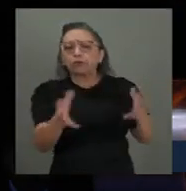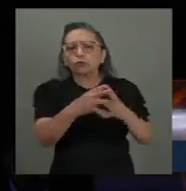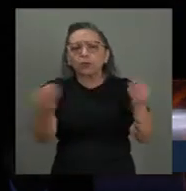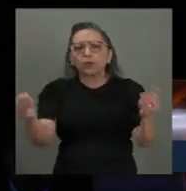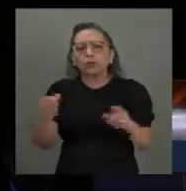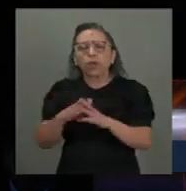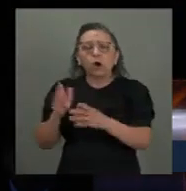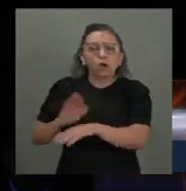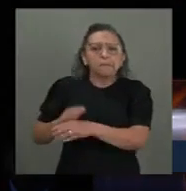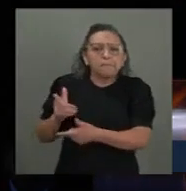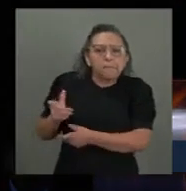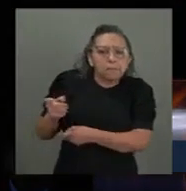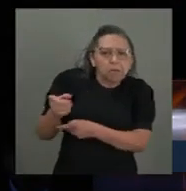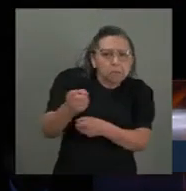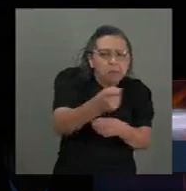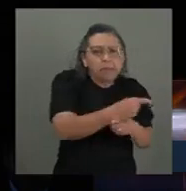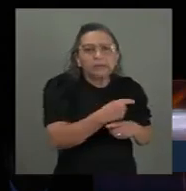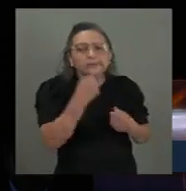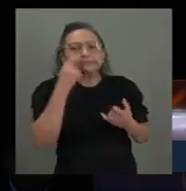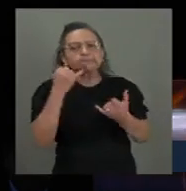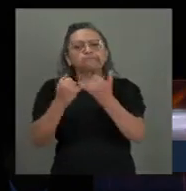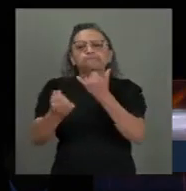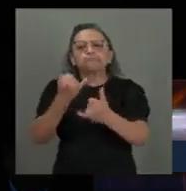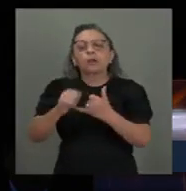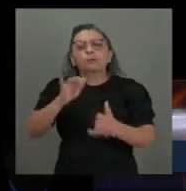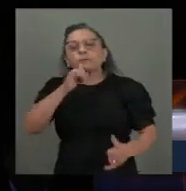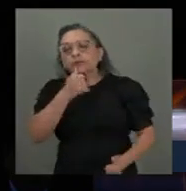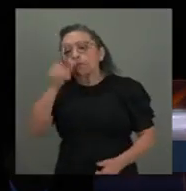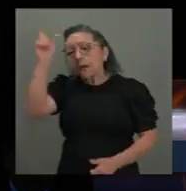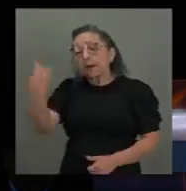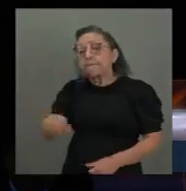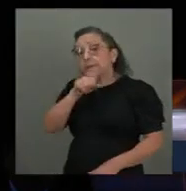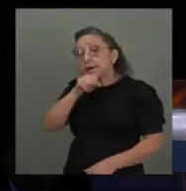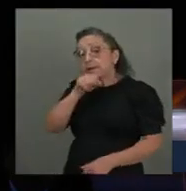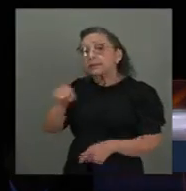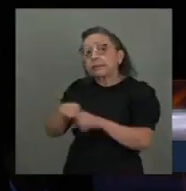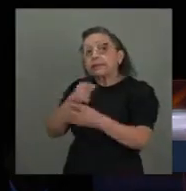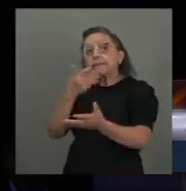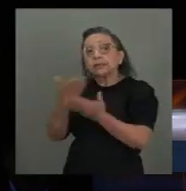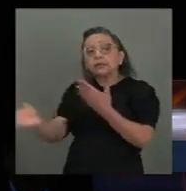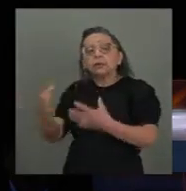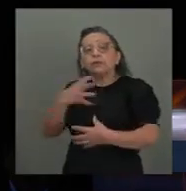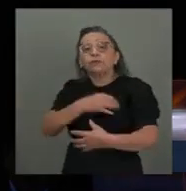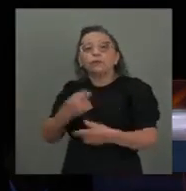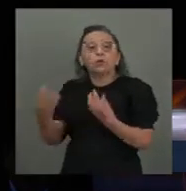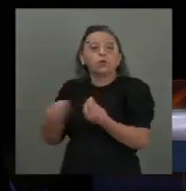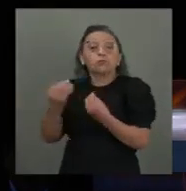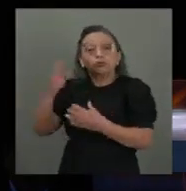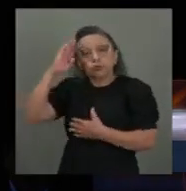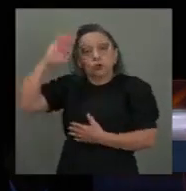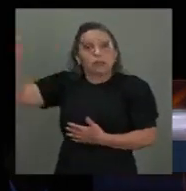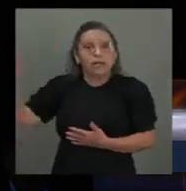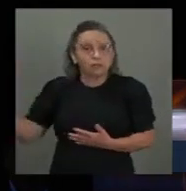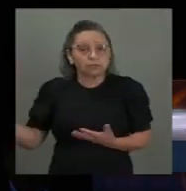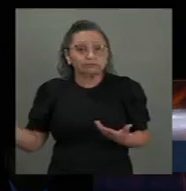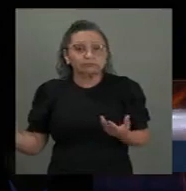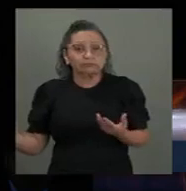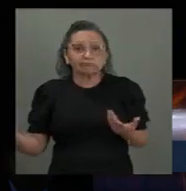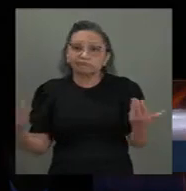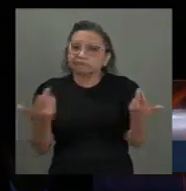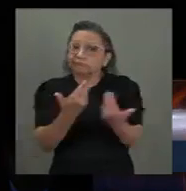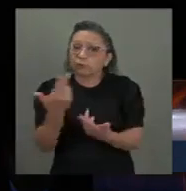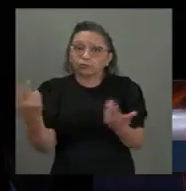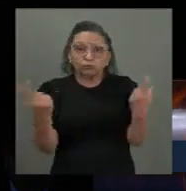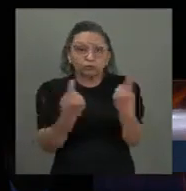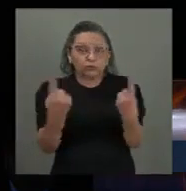borbadeio se assemelha ao lamento de uma mãe que perdeu seu filho como soldado. Ambos são casos